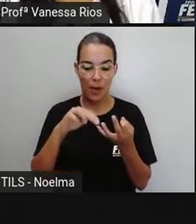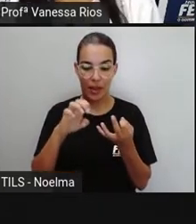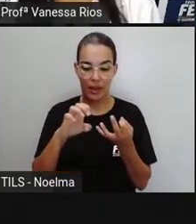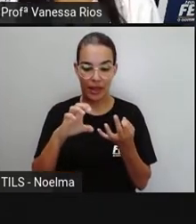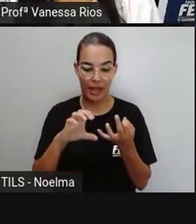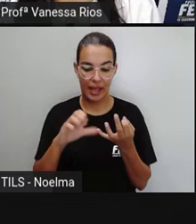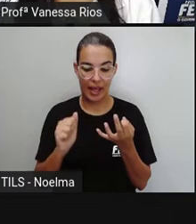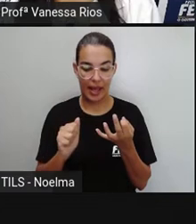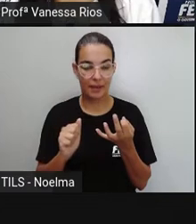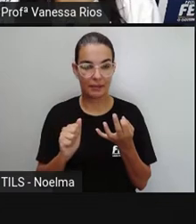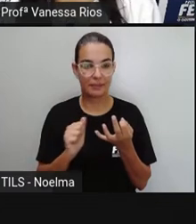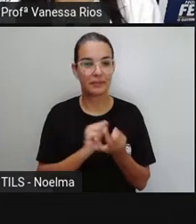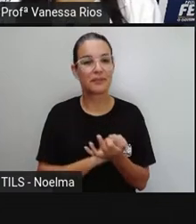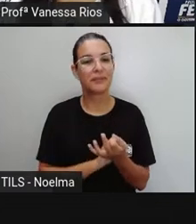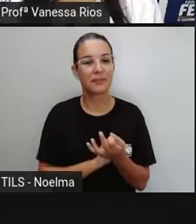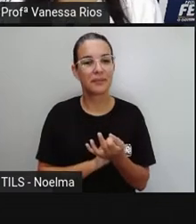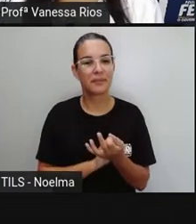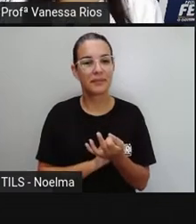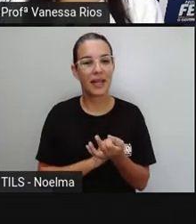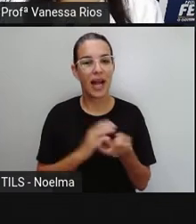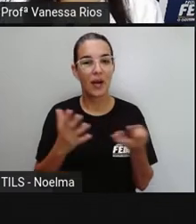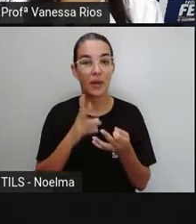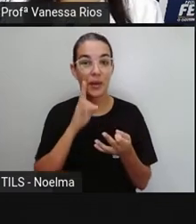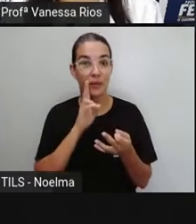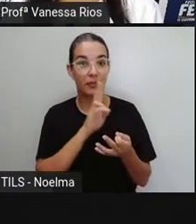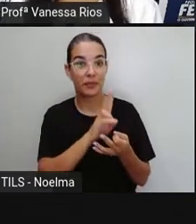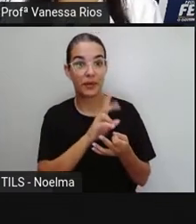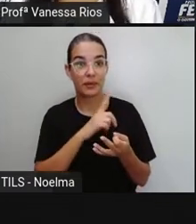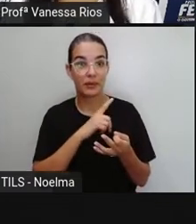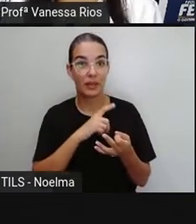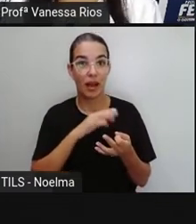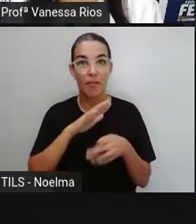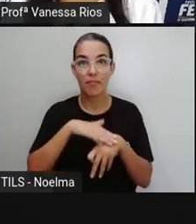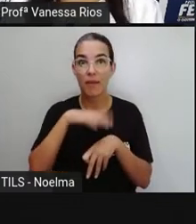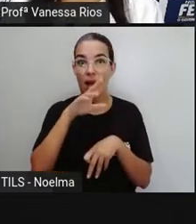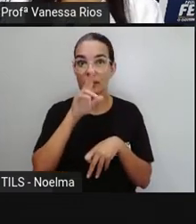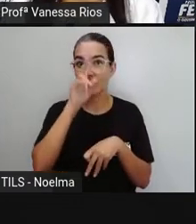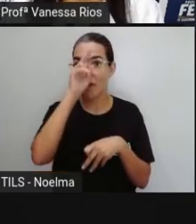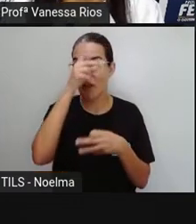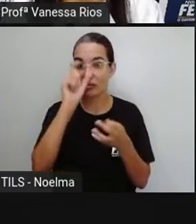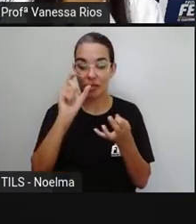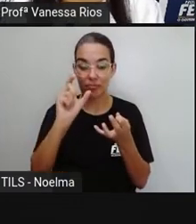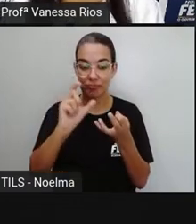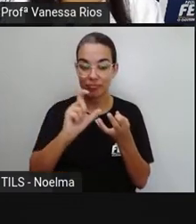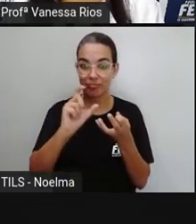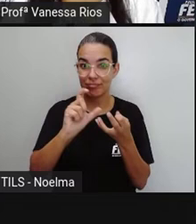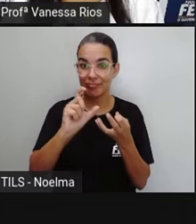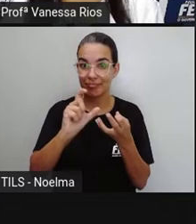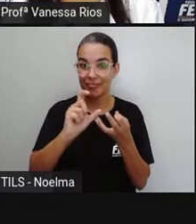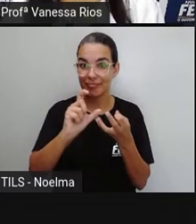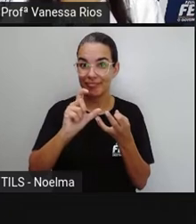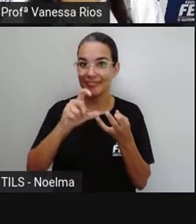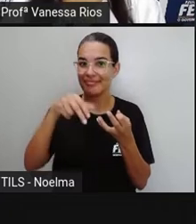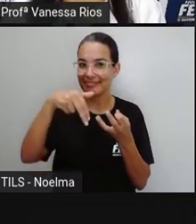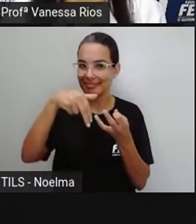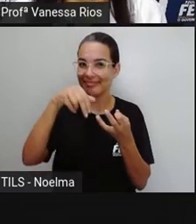-ca. E aí, quando a gente observa em relação à sílaba tônica, olhem só.